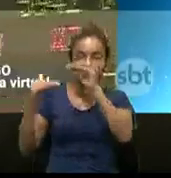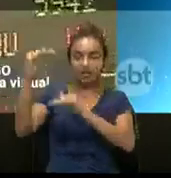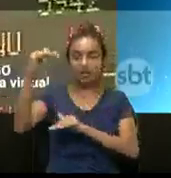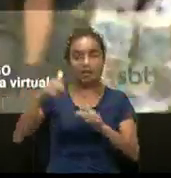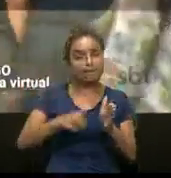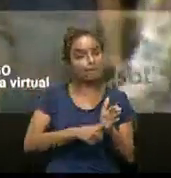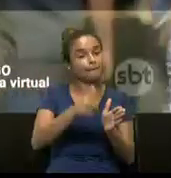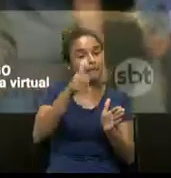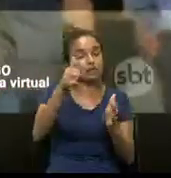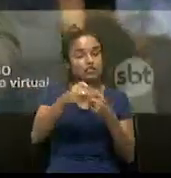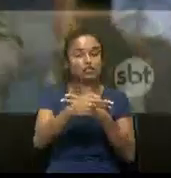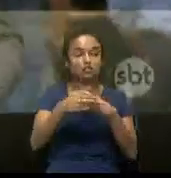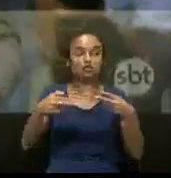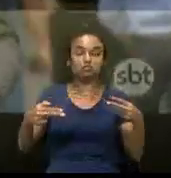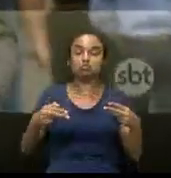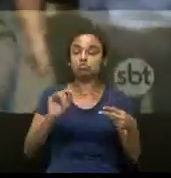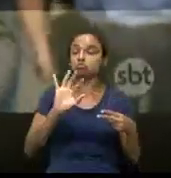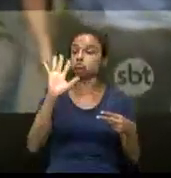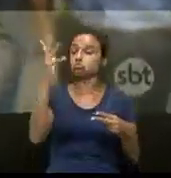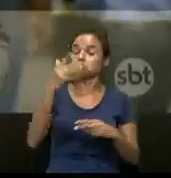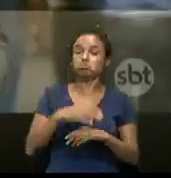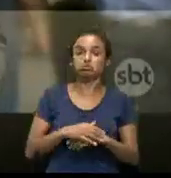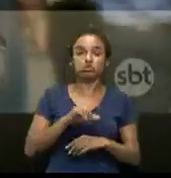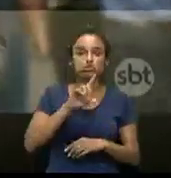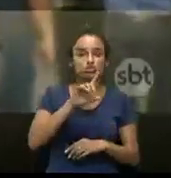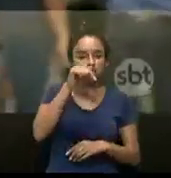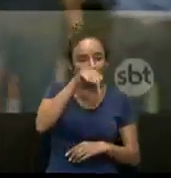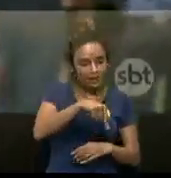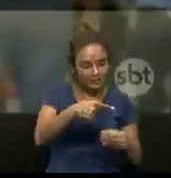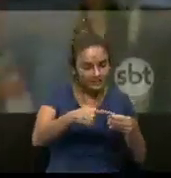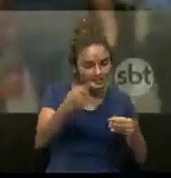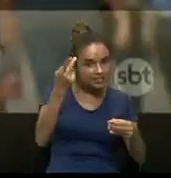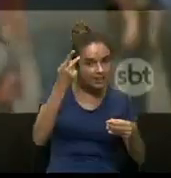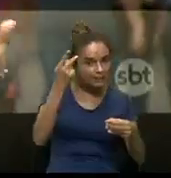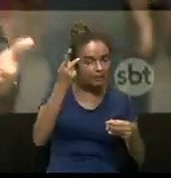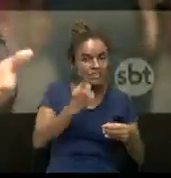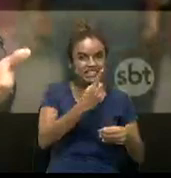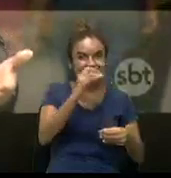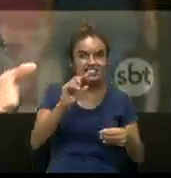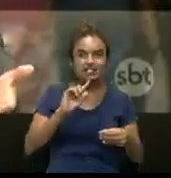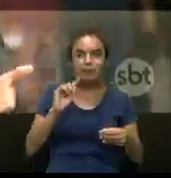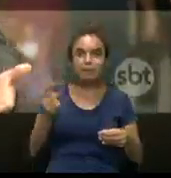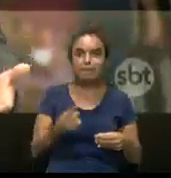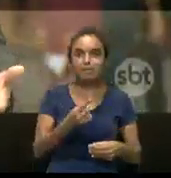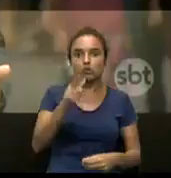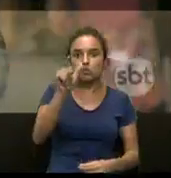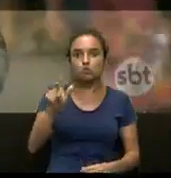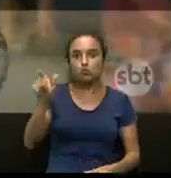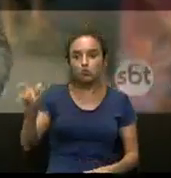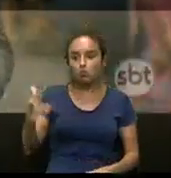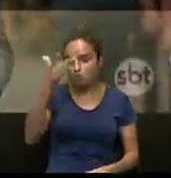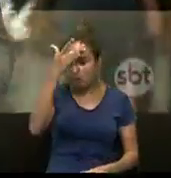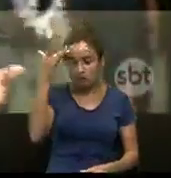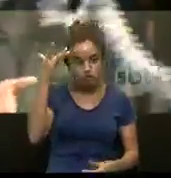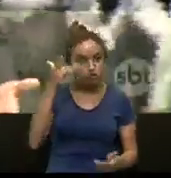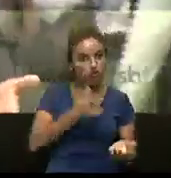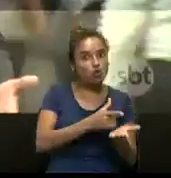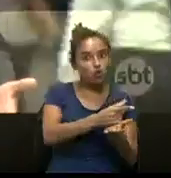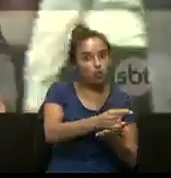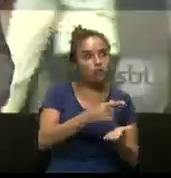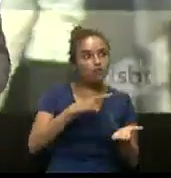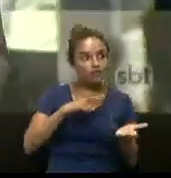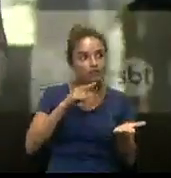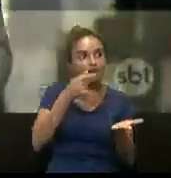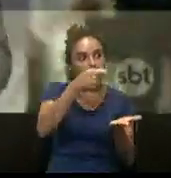isso acontece. Estima-se que só na cidade de São Paulo, cerca de 100 mil pessoas investem em Bitcoin. Esse número cresce na mesma